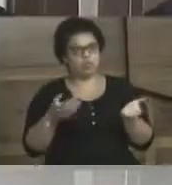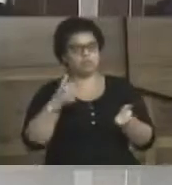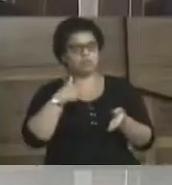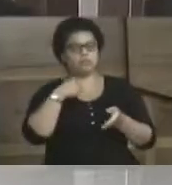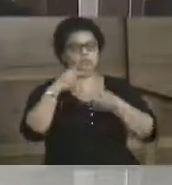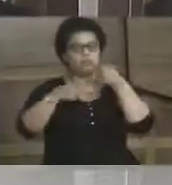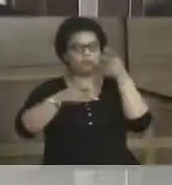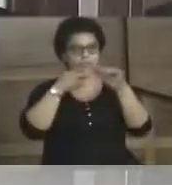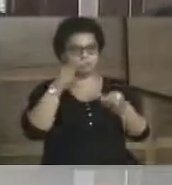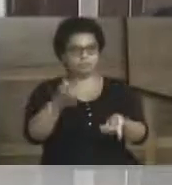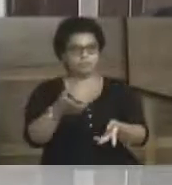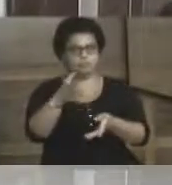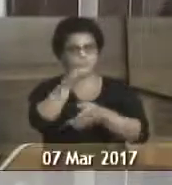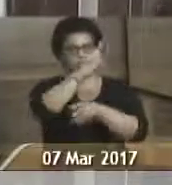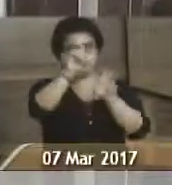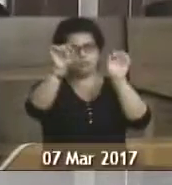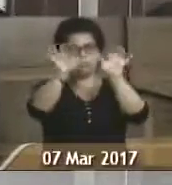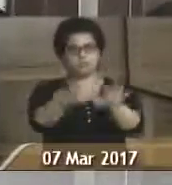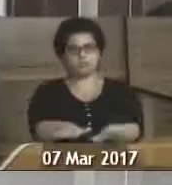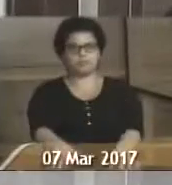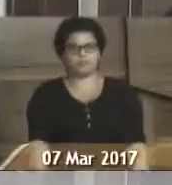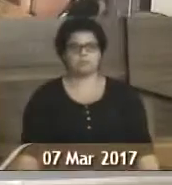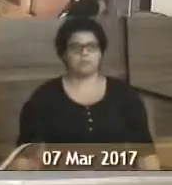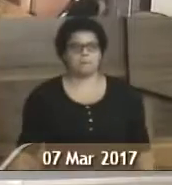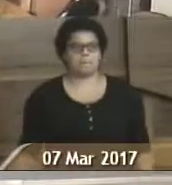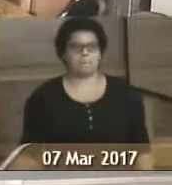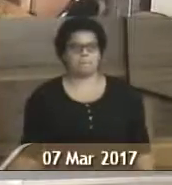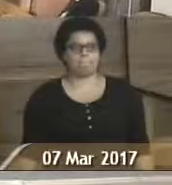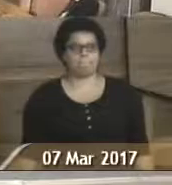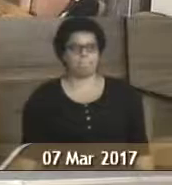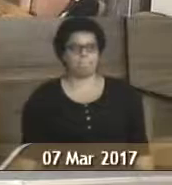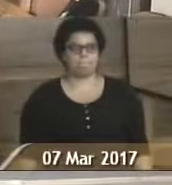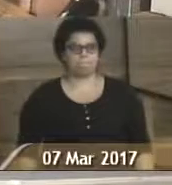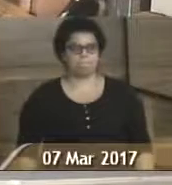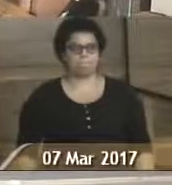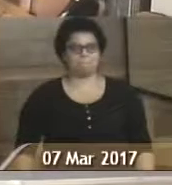essas são minhas palavras. Fiquem com Deus. Obrigado, vereador.